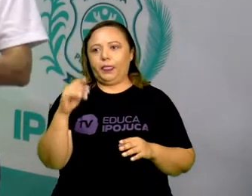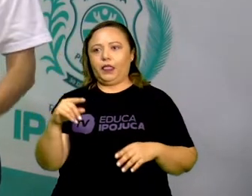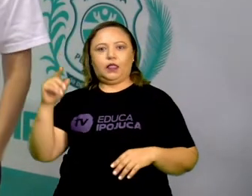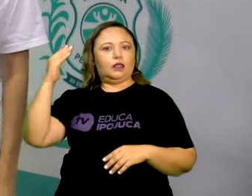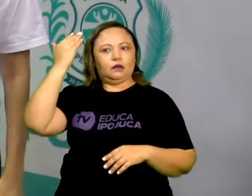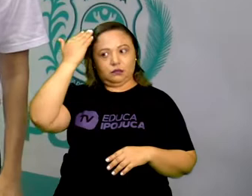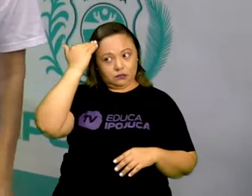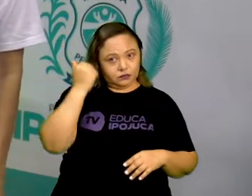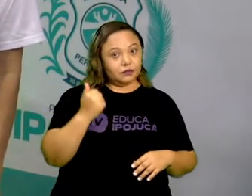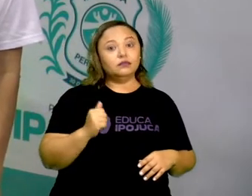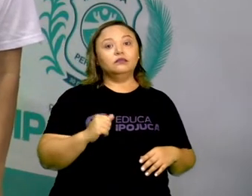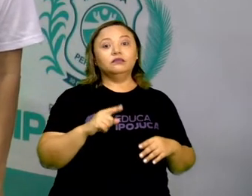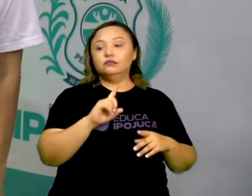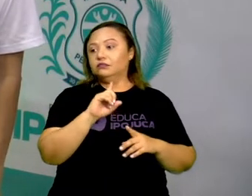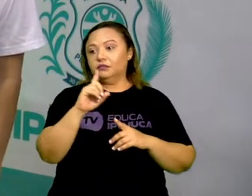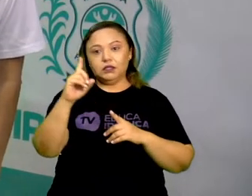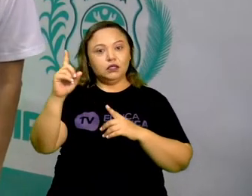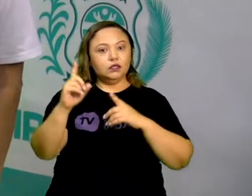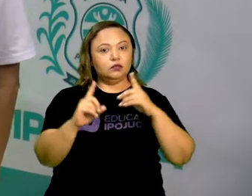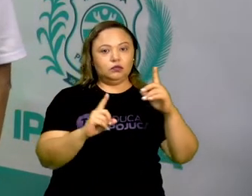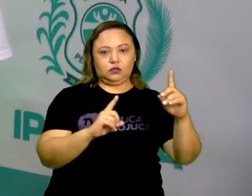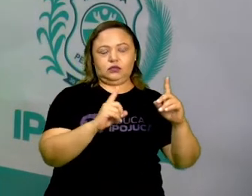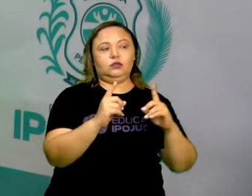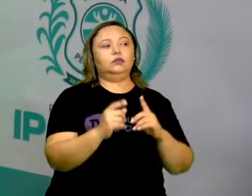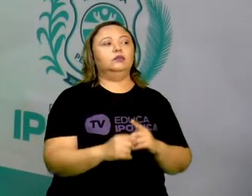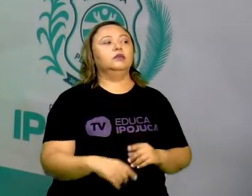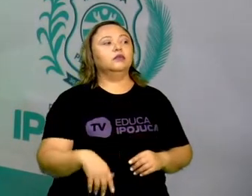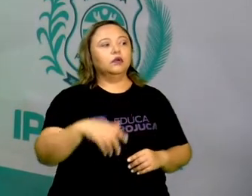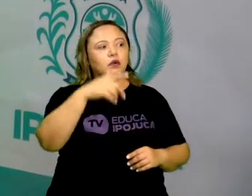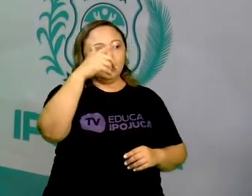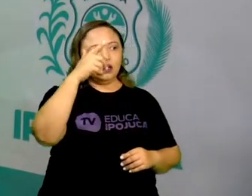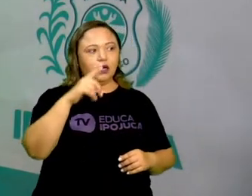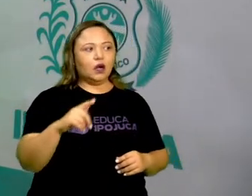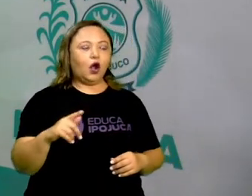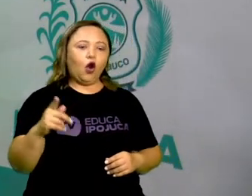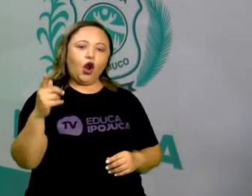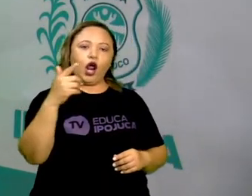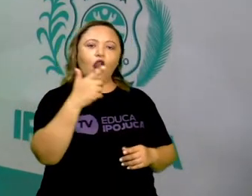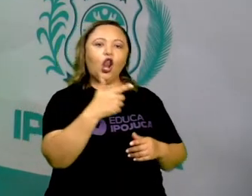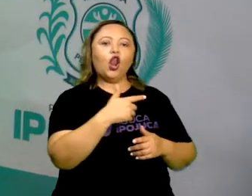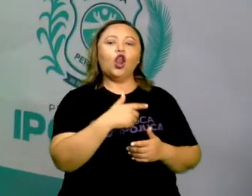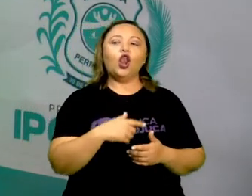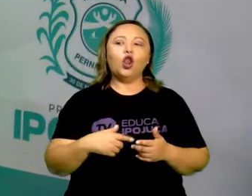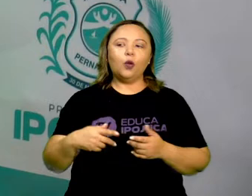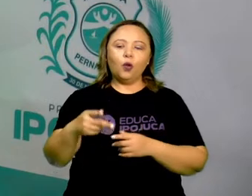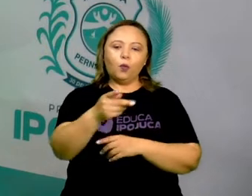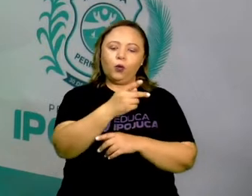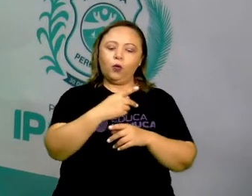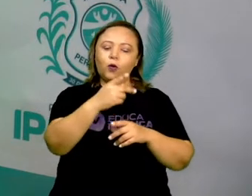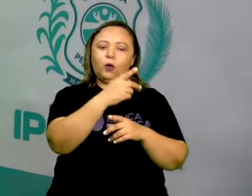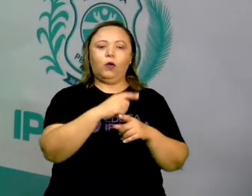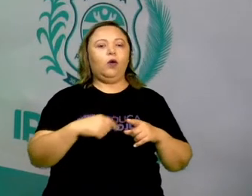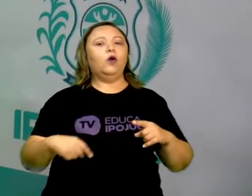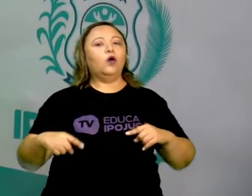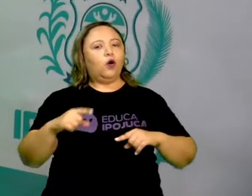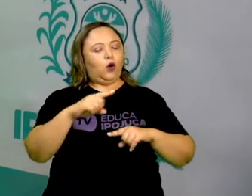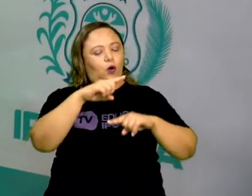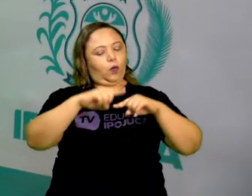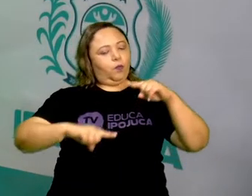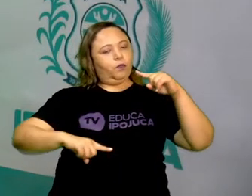para a gente localizar os objetos. Mas vamos aqui, localizando os objetos de uma forma diferente aqui.